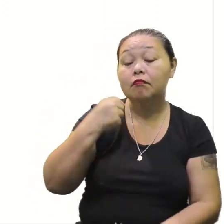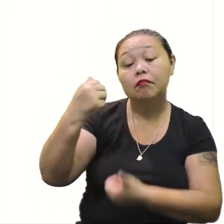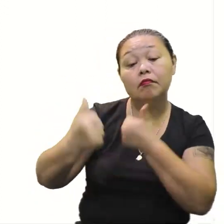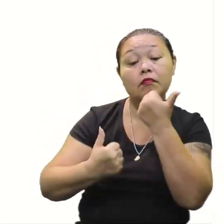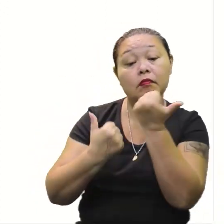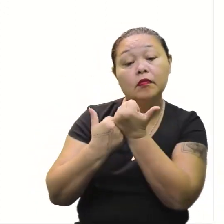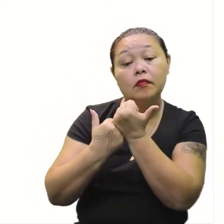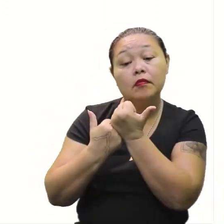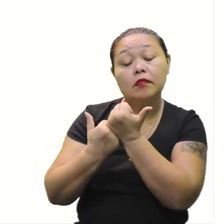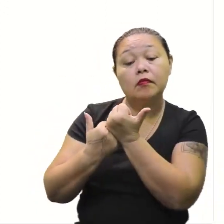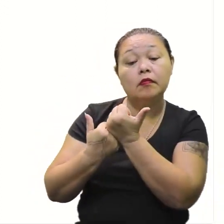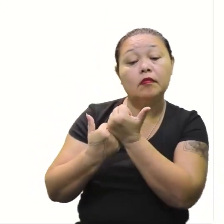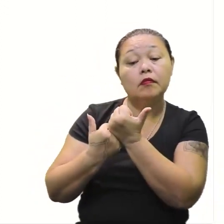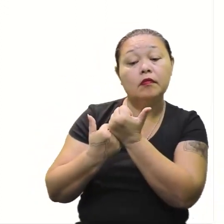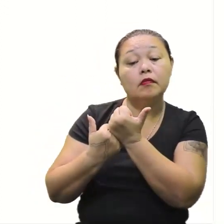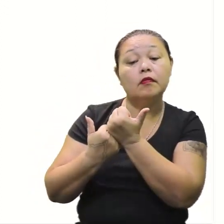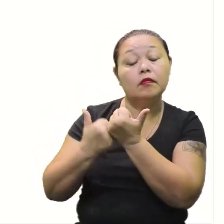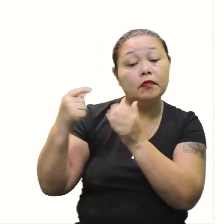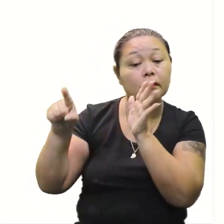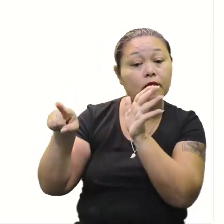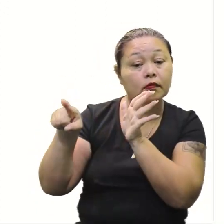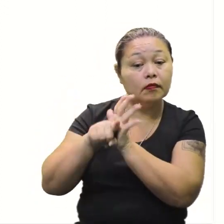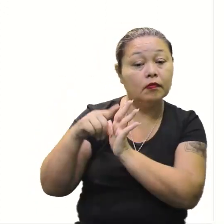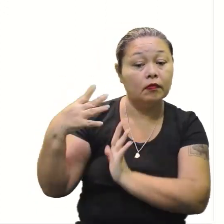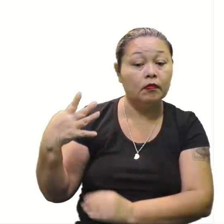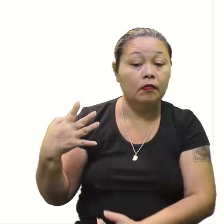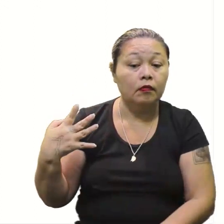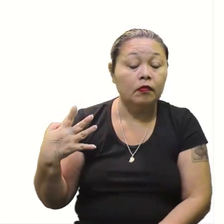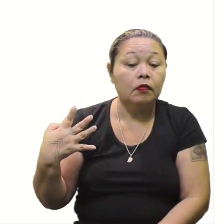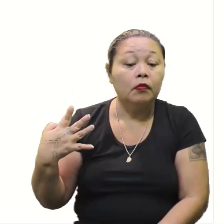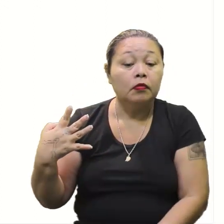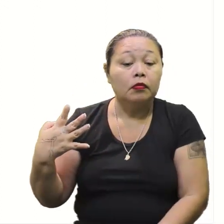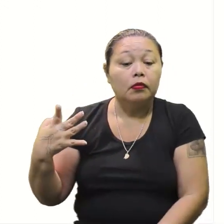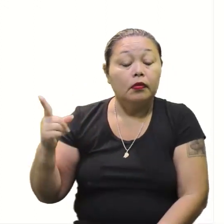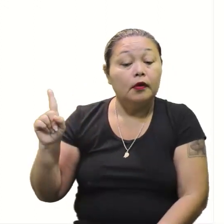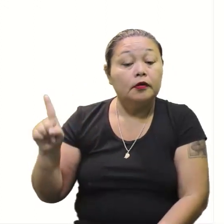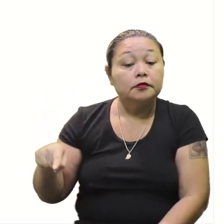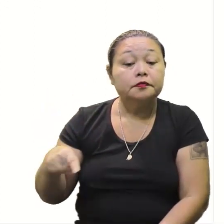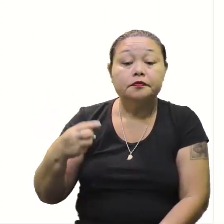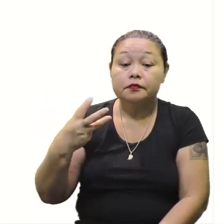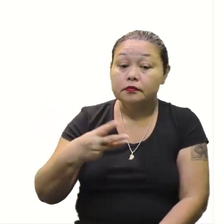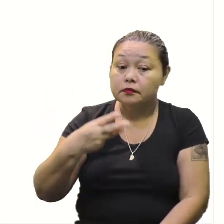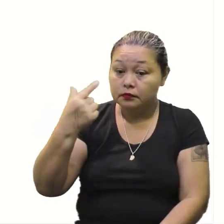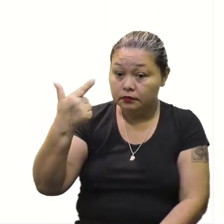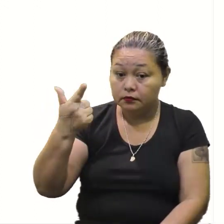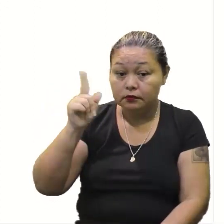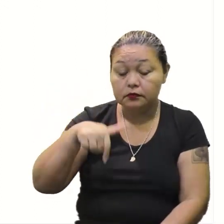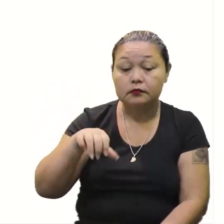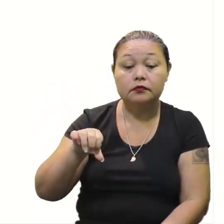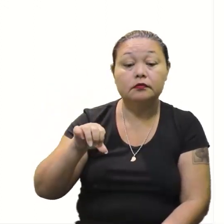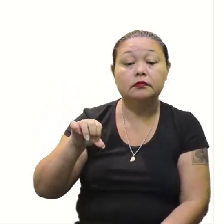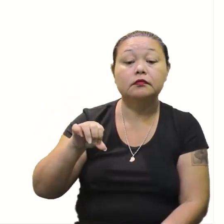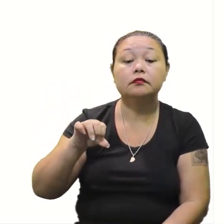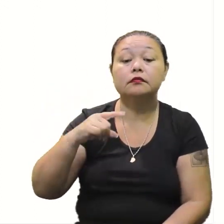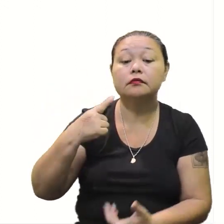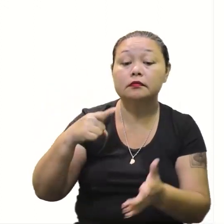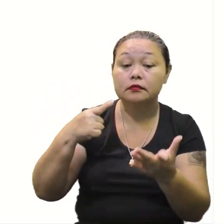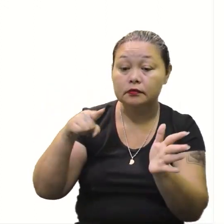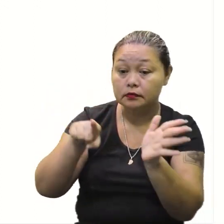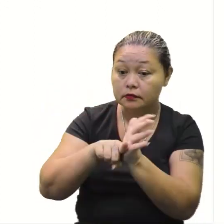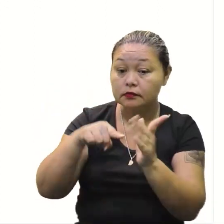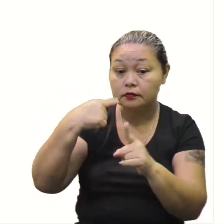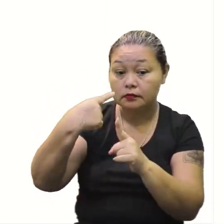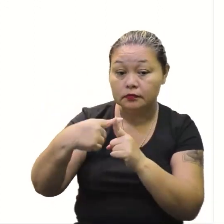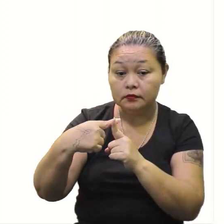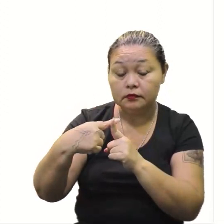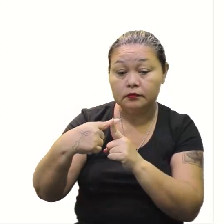substituindo. Então, menos aqui, ó. 4. Tá? 3 ao quadrado. 9. Menos com menos? Mais.